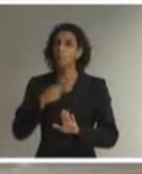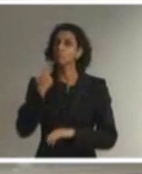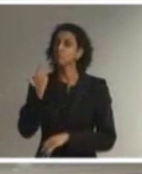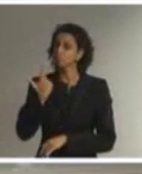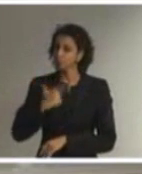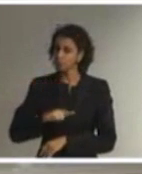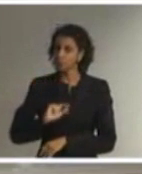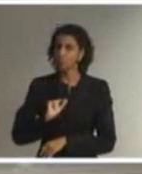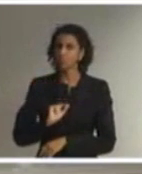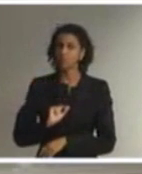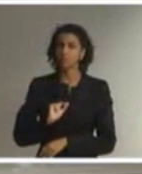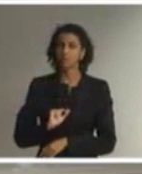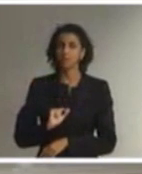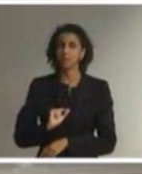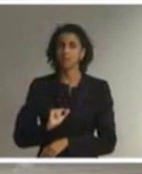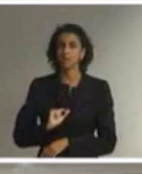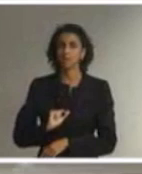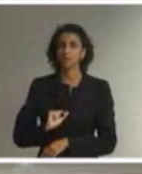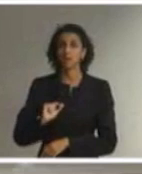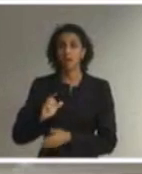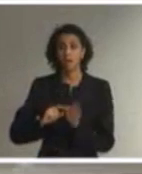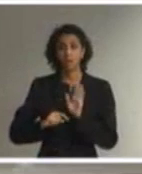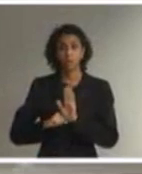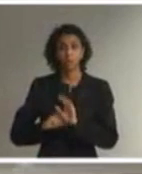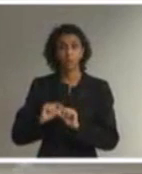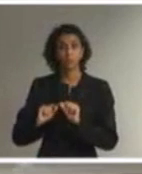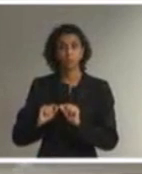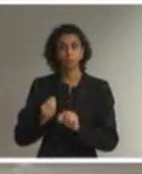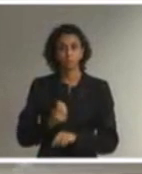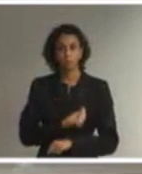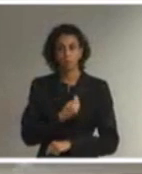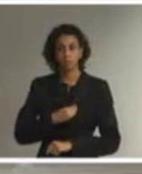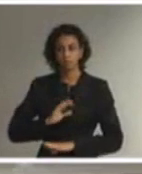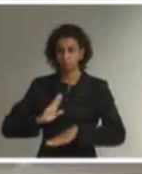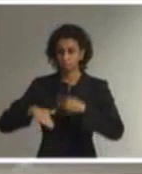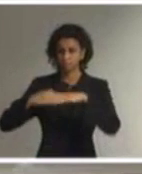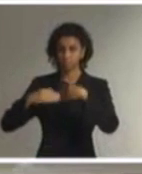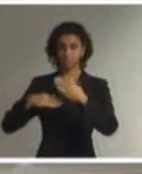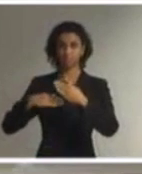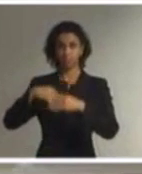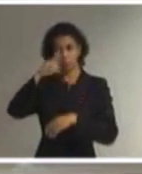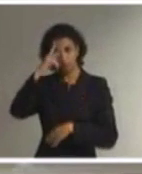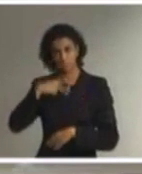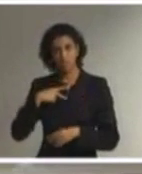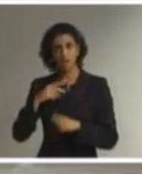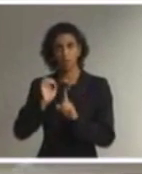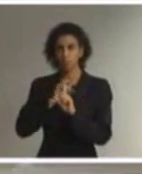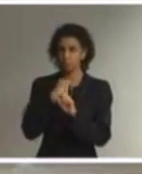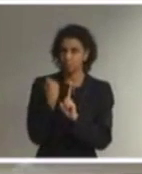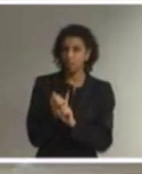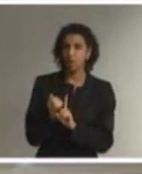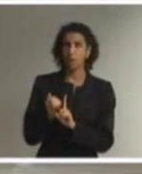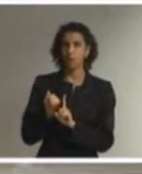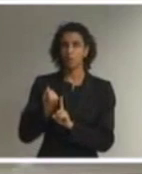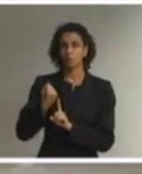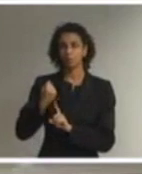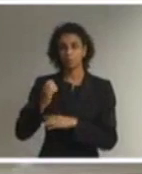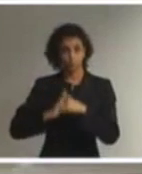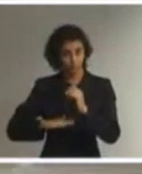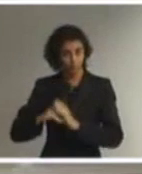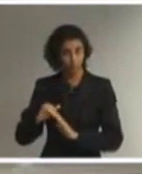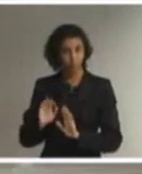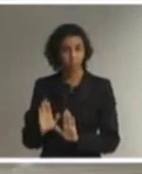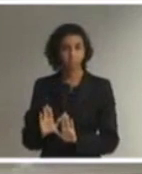leva ao desenvolvimento pessoal, social e profissional da pessoa com deficiência, nós temos